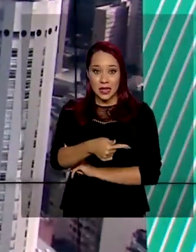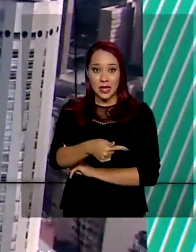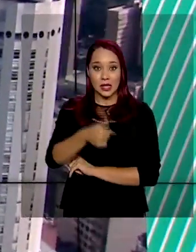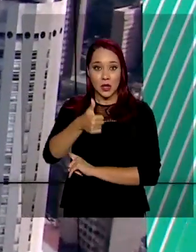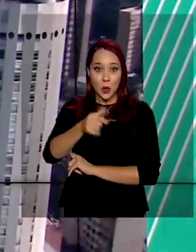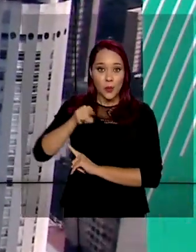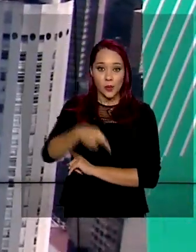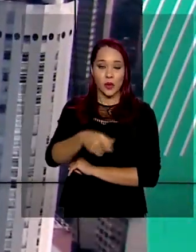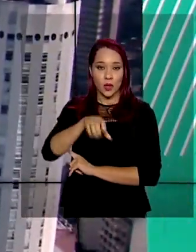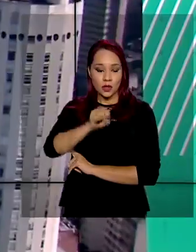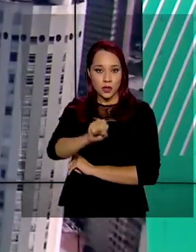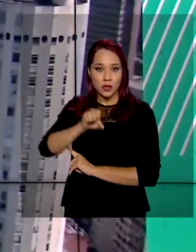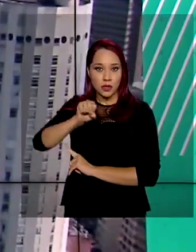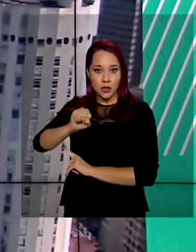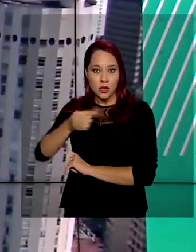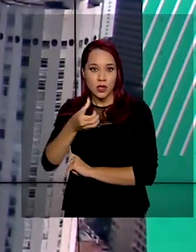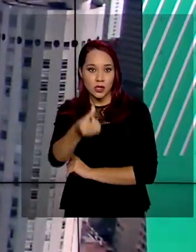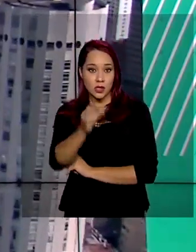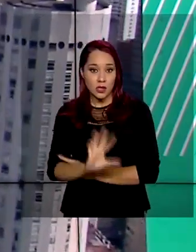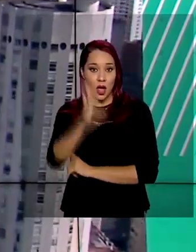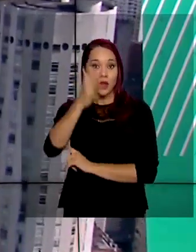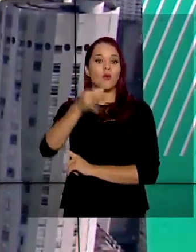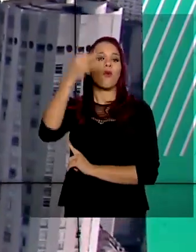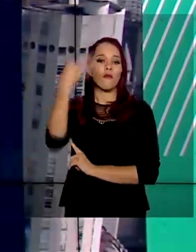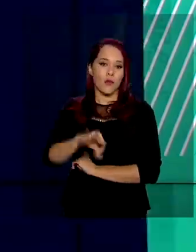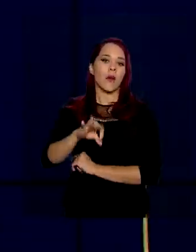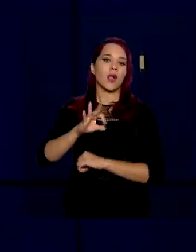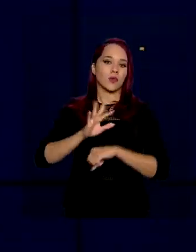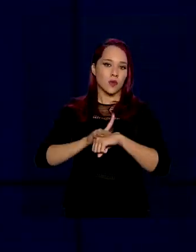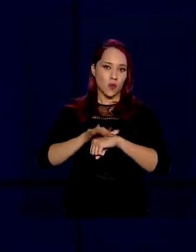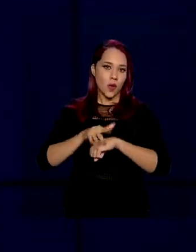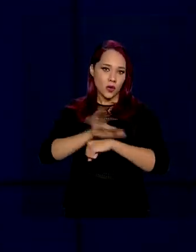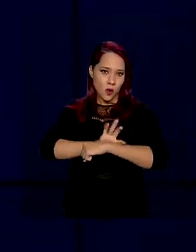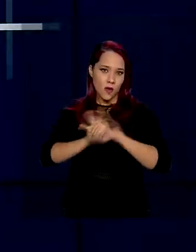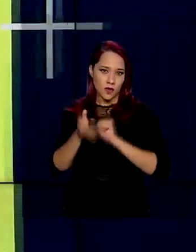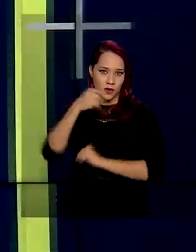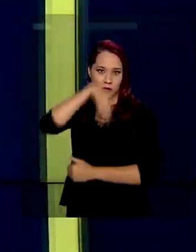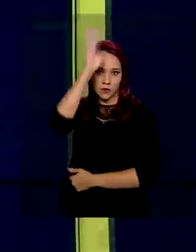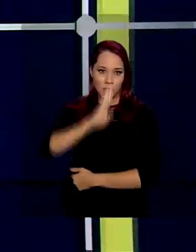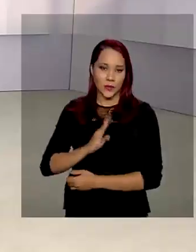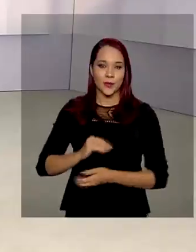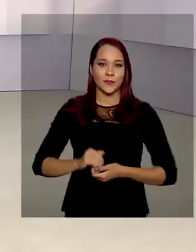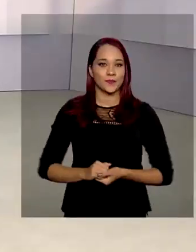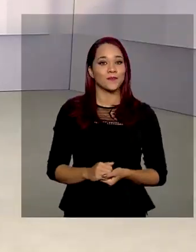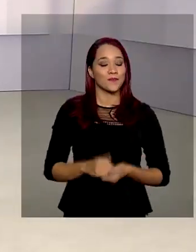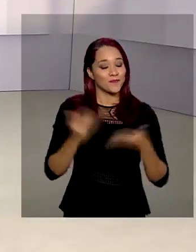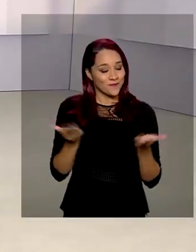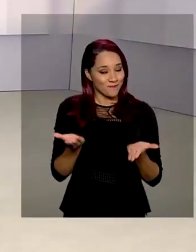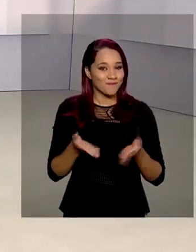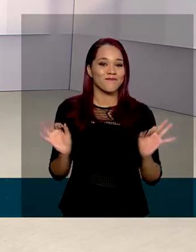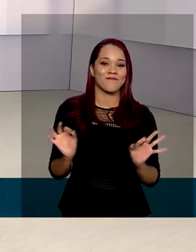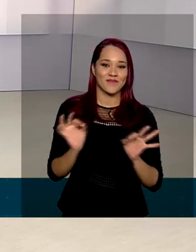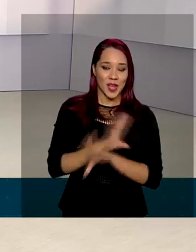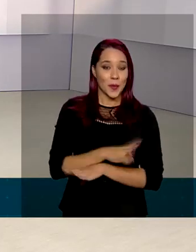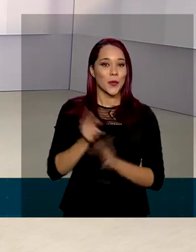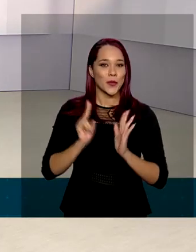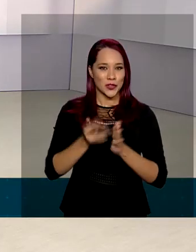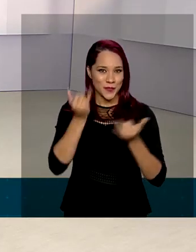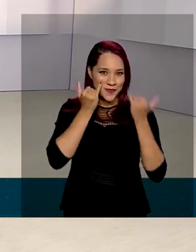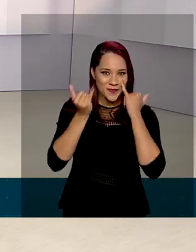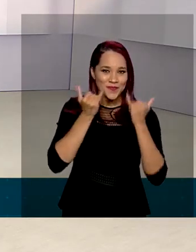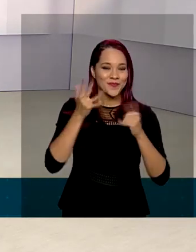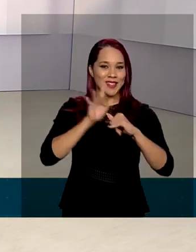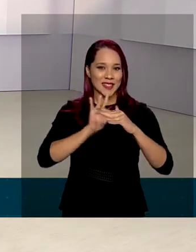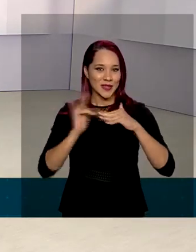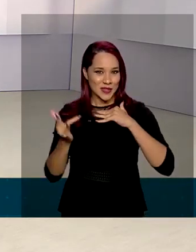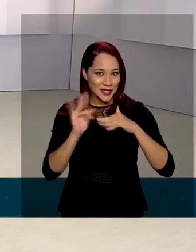.886 casos confirmados da doença em todo o país. A gente fica por aqui. Continue acessando